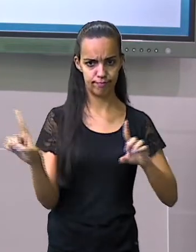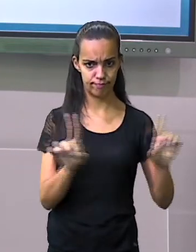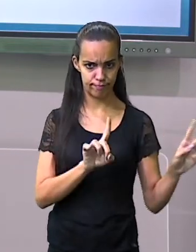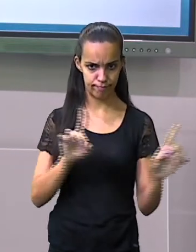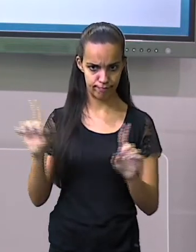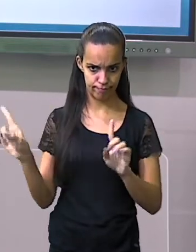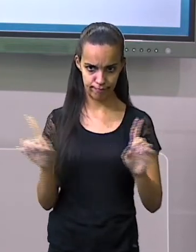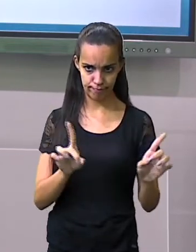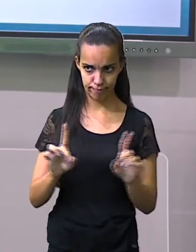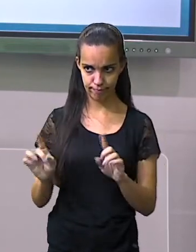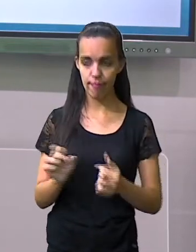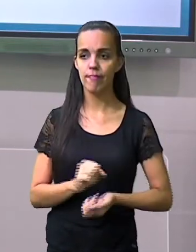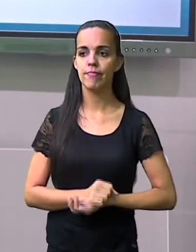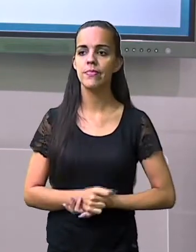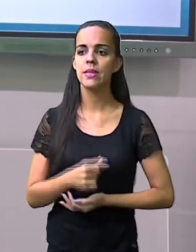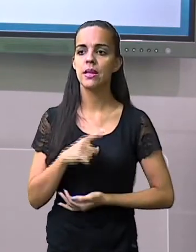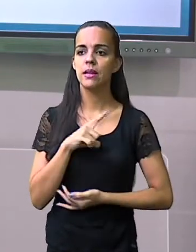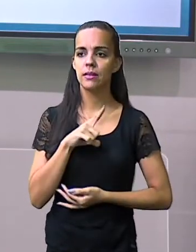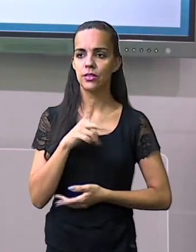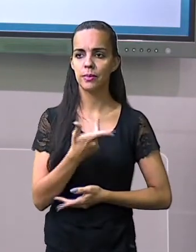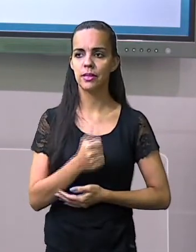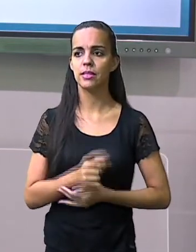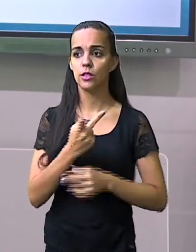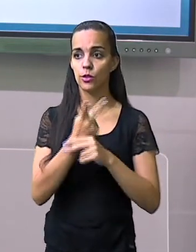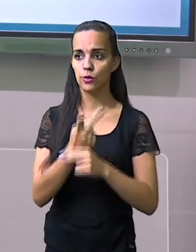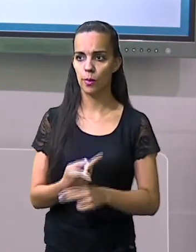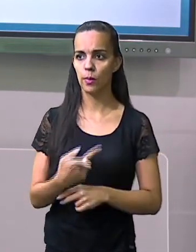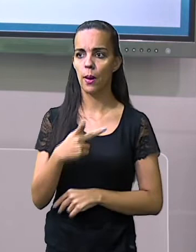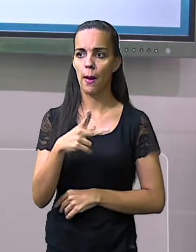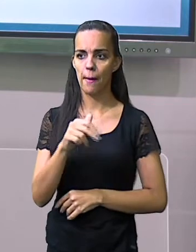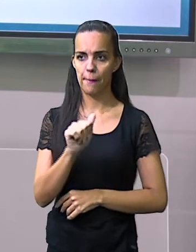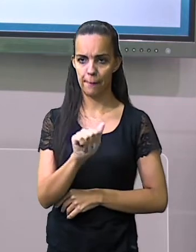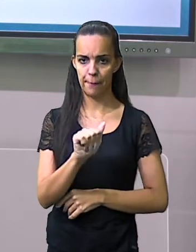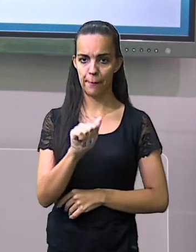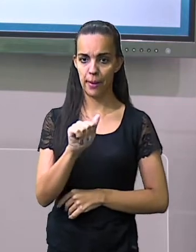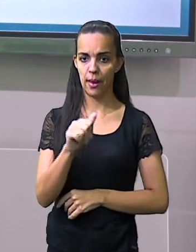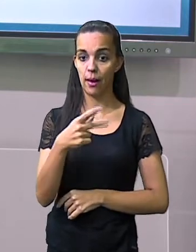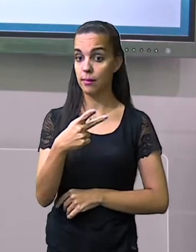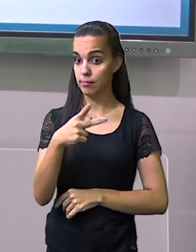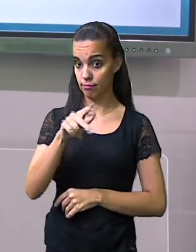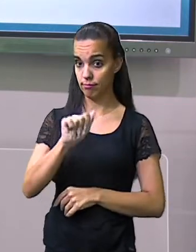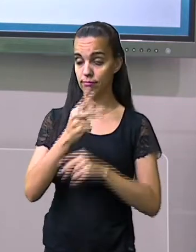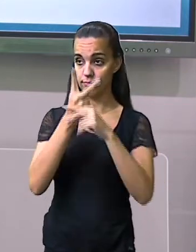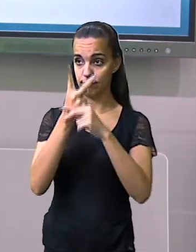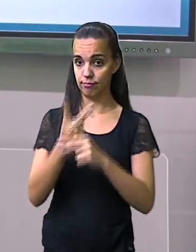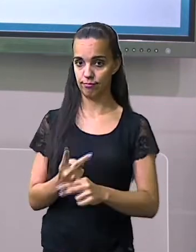a nossa frase, Passagem de pedestres, com P-A. Tá certo?